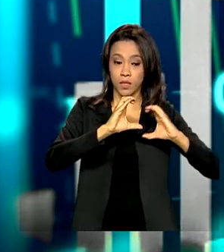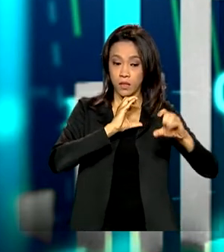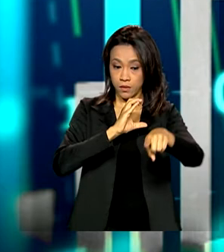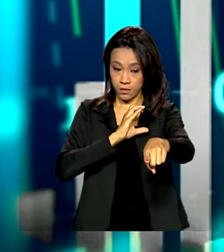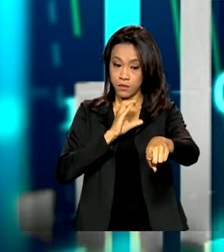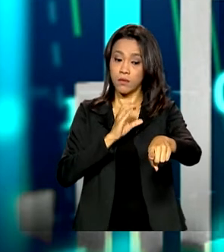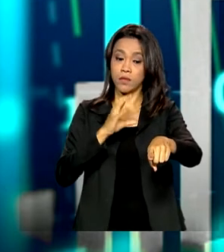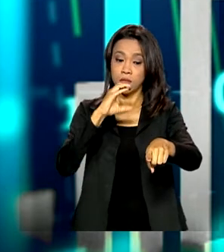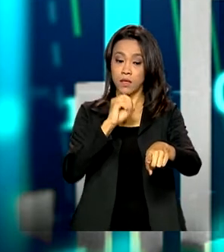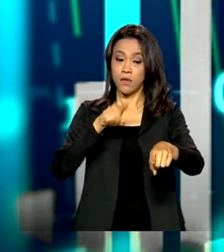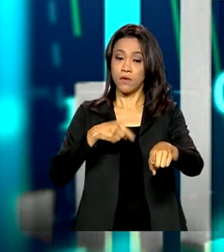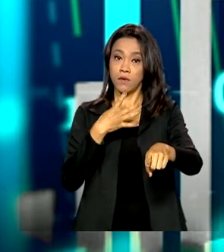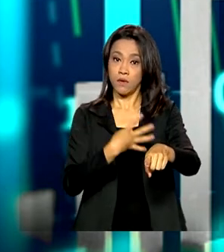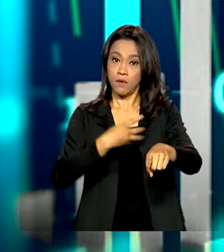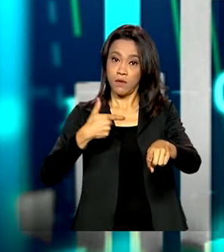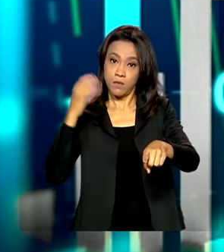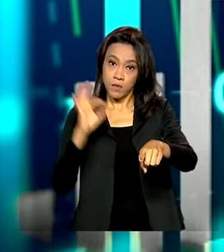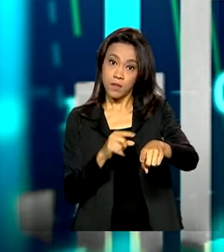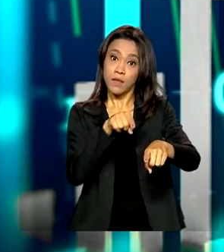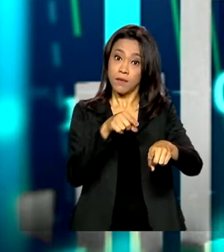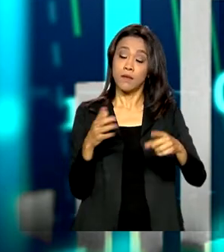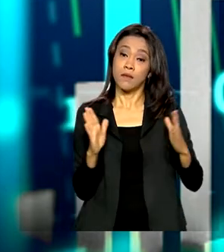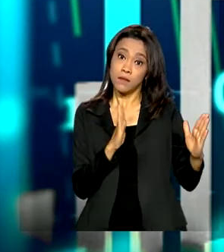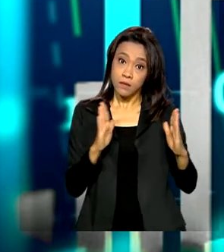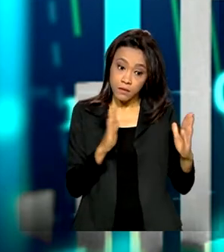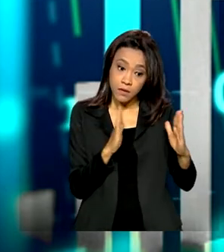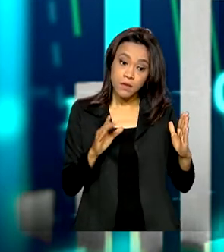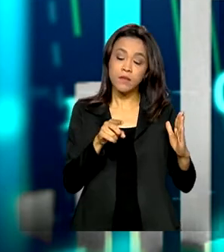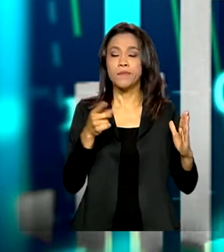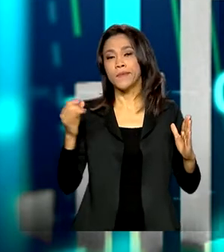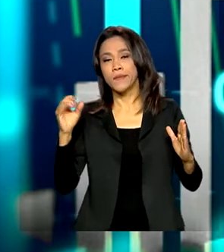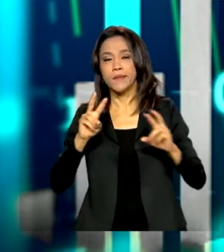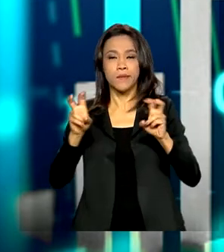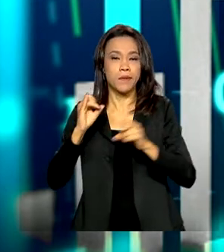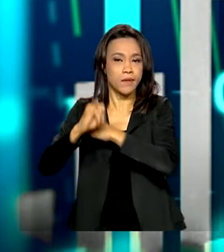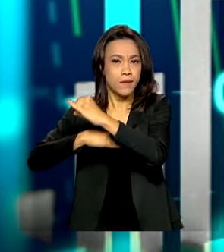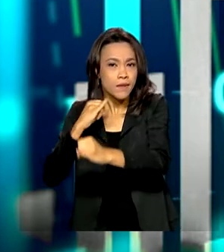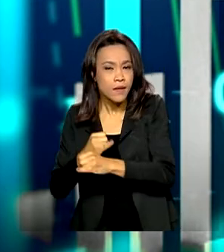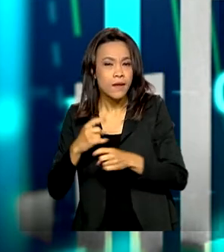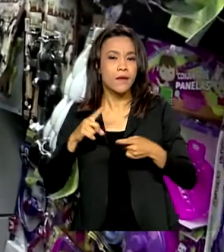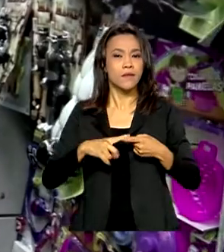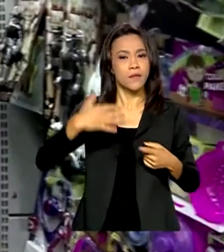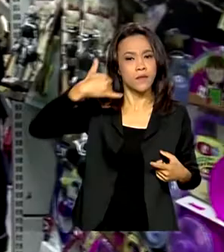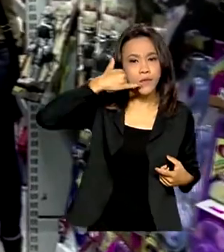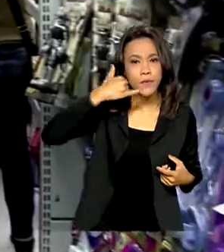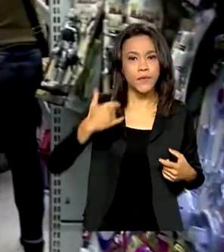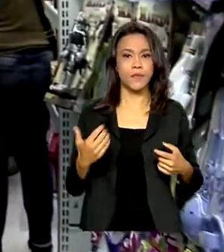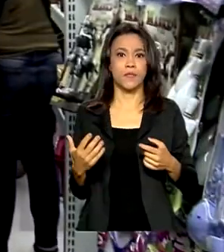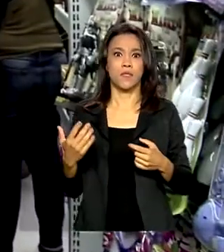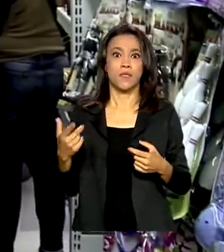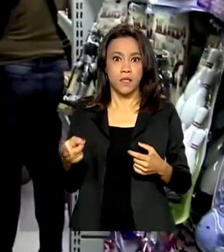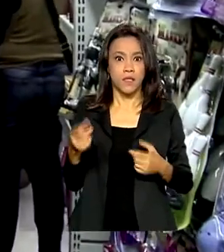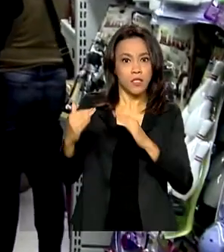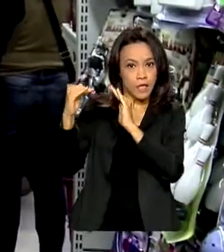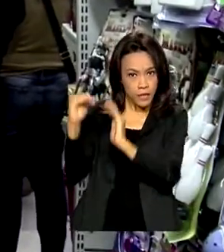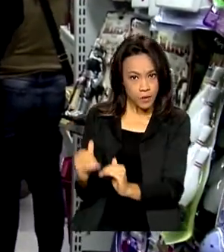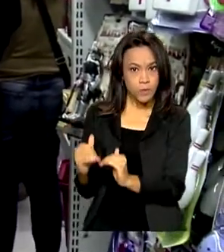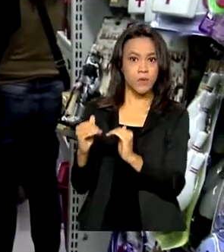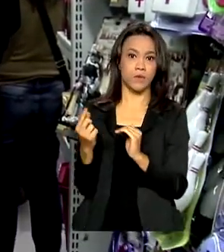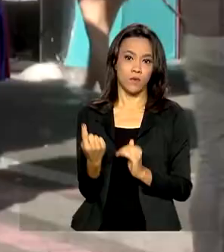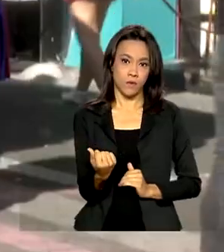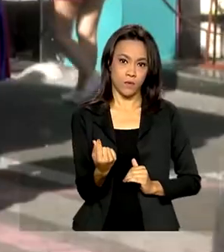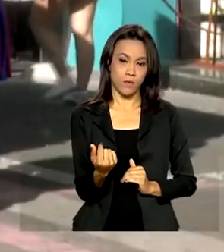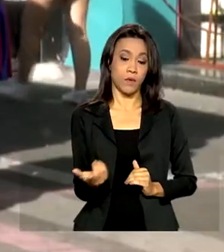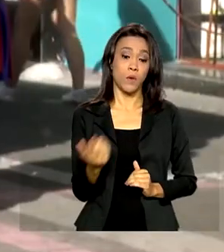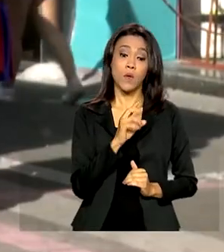em meses anteriores, nessa guerra de planos de internet, planos de telefonia, que acabou puxando os preços para baixo. O resultado